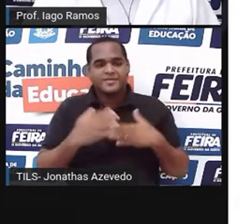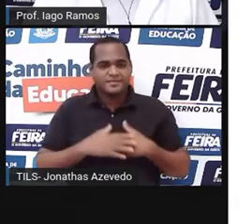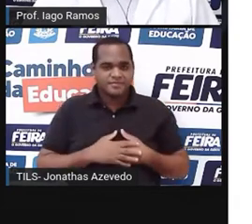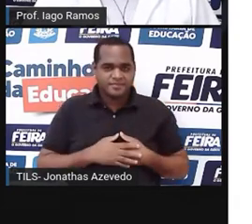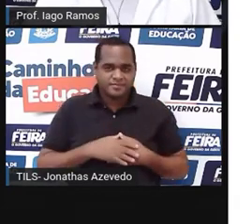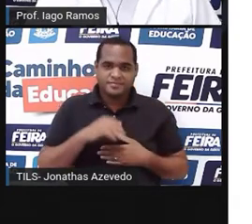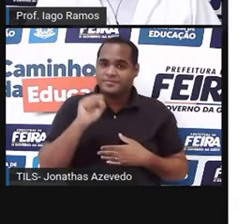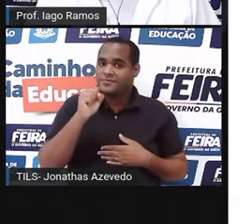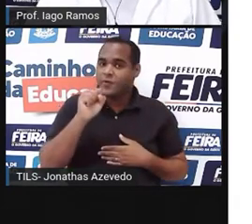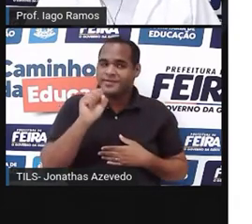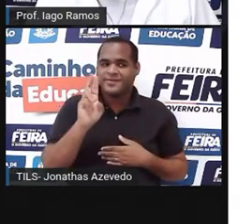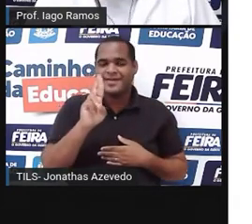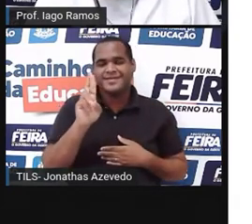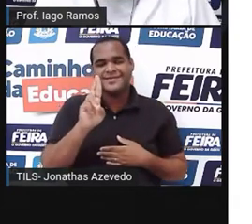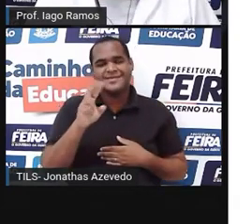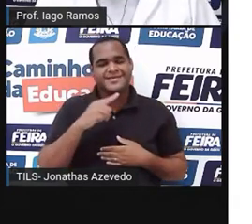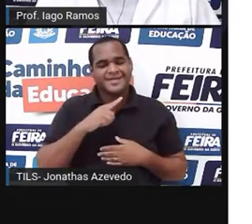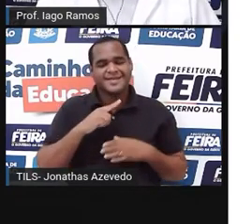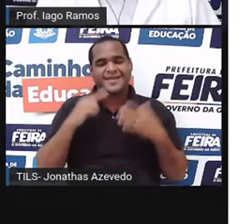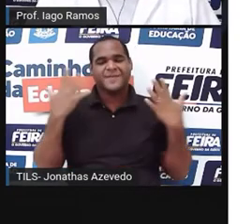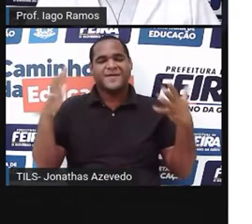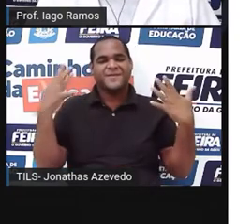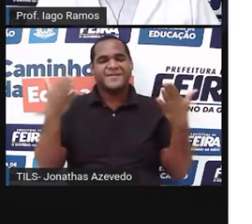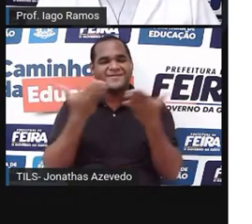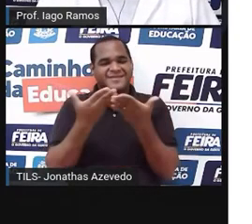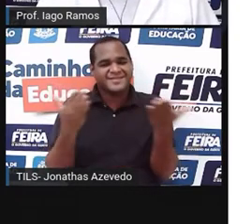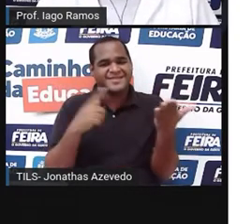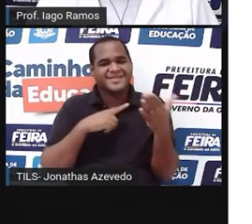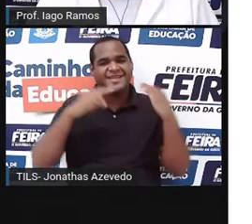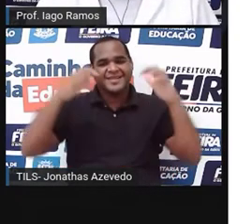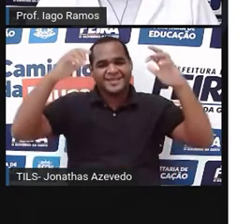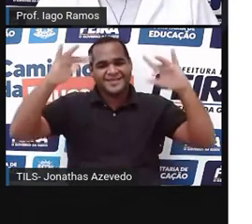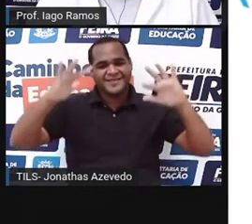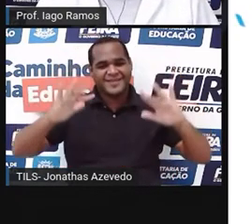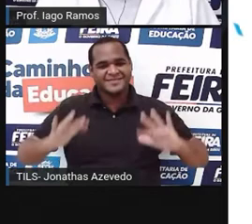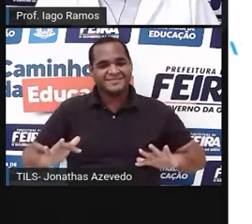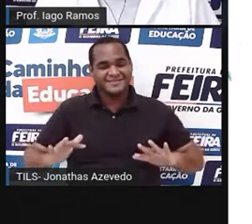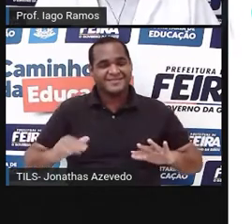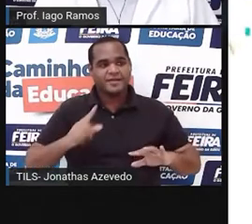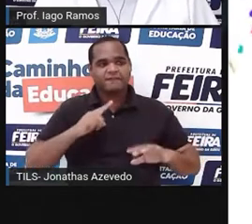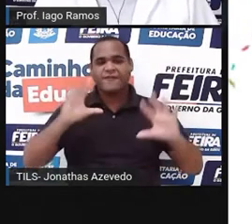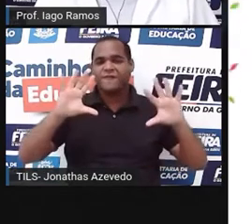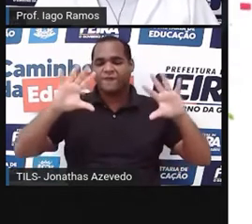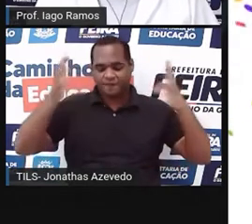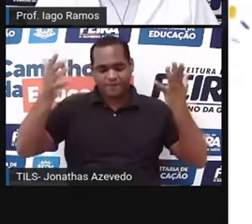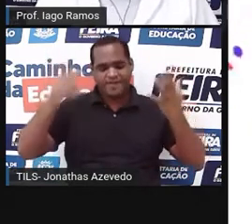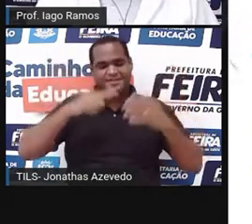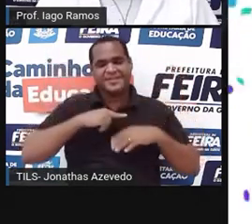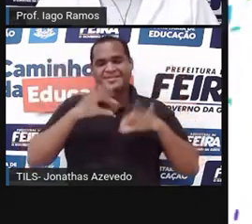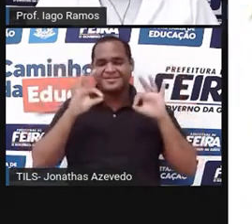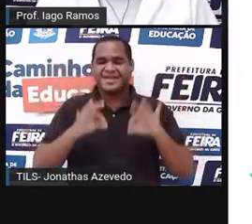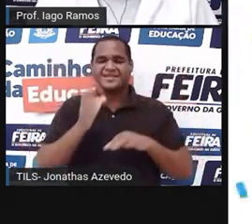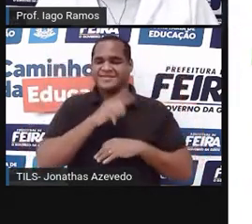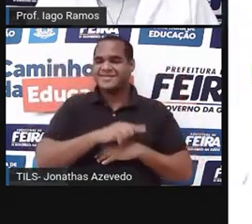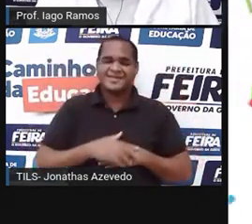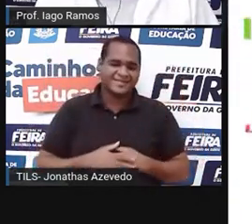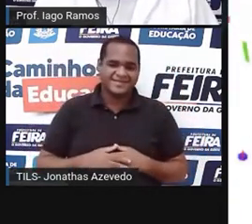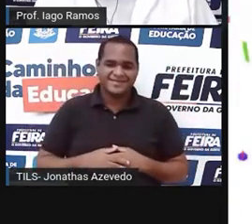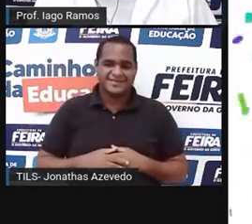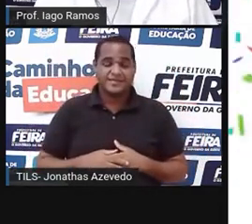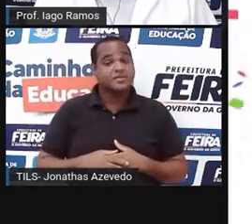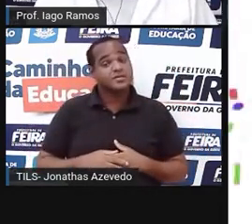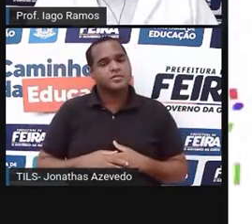8 reais. Parabéns para você, confetezinho. Vamos fazer festa. Você acertou. Olha só.